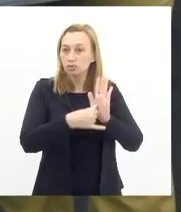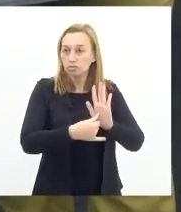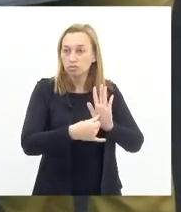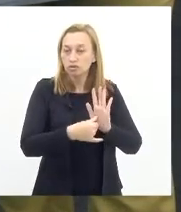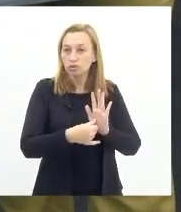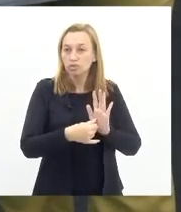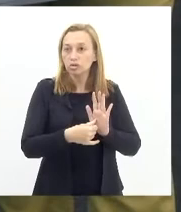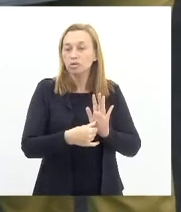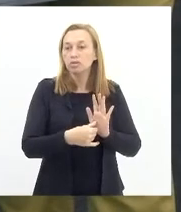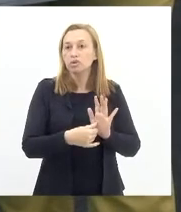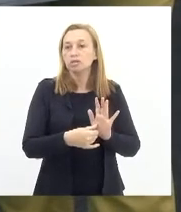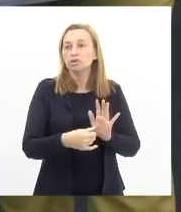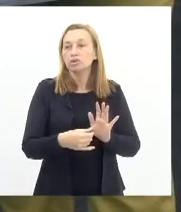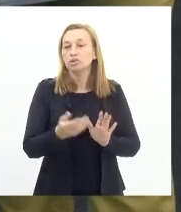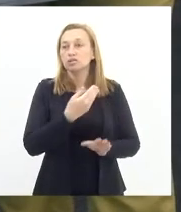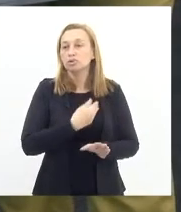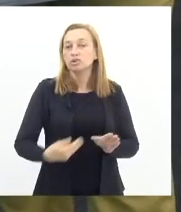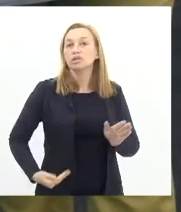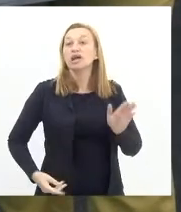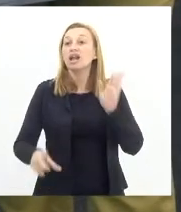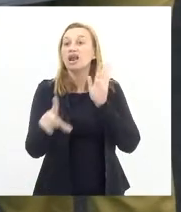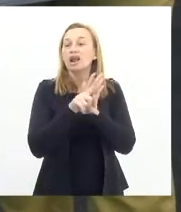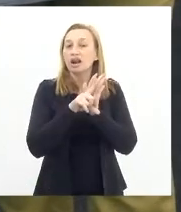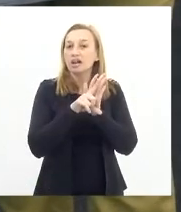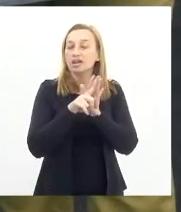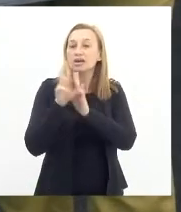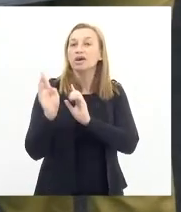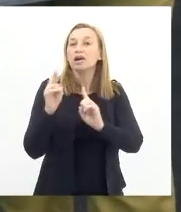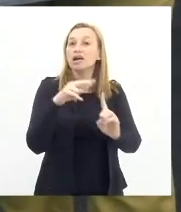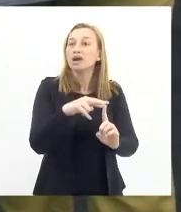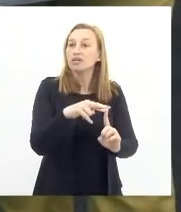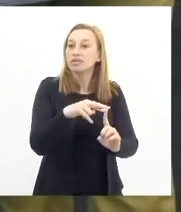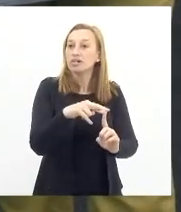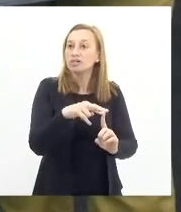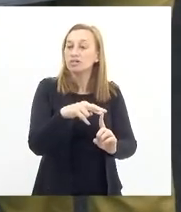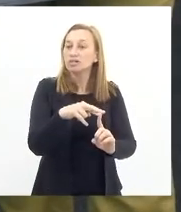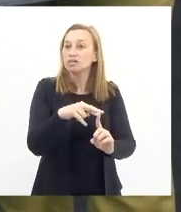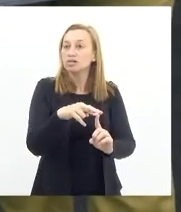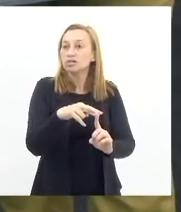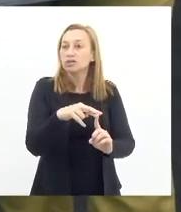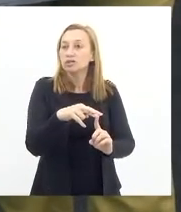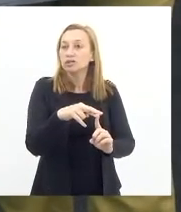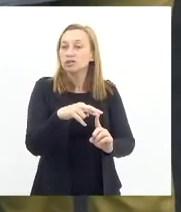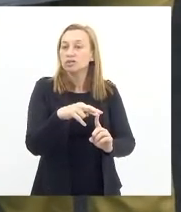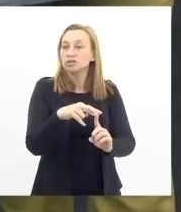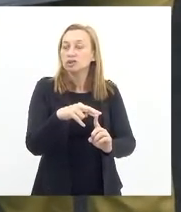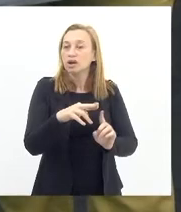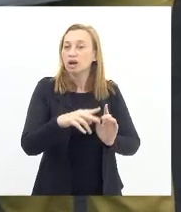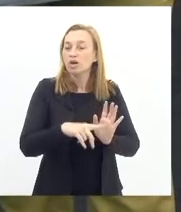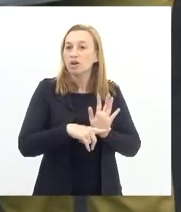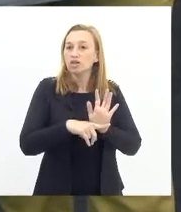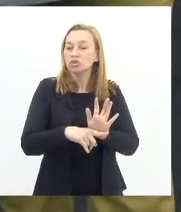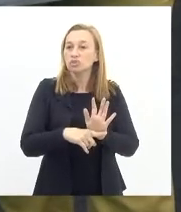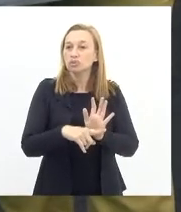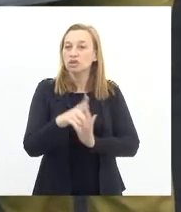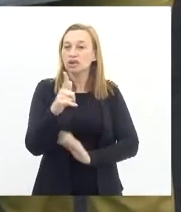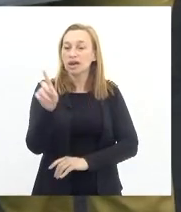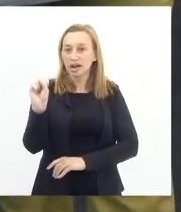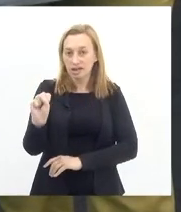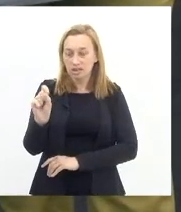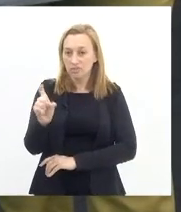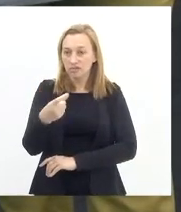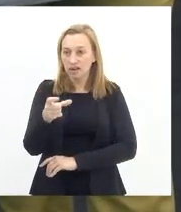do governador da lei referente ao auxílio gás o vale gás